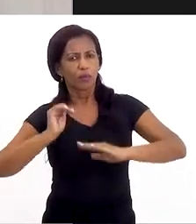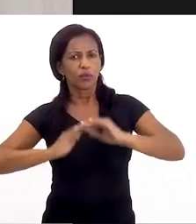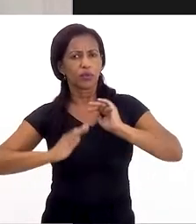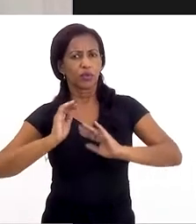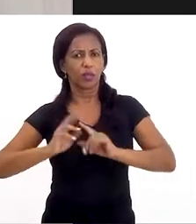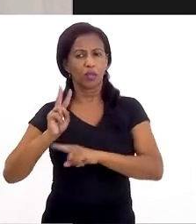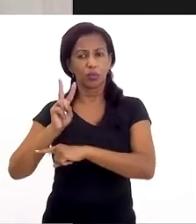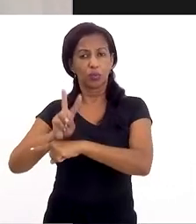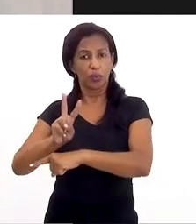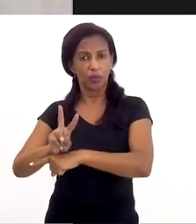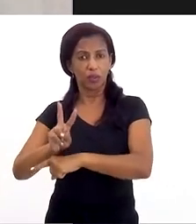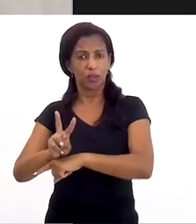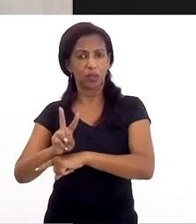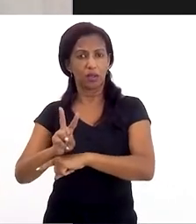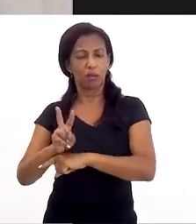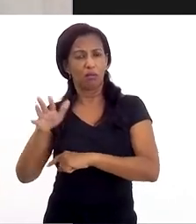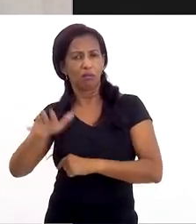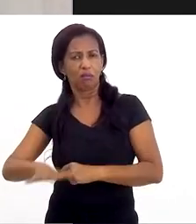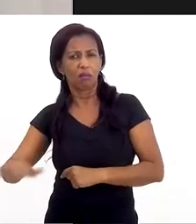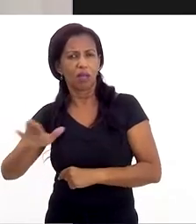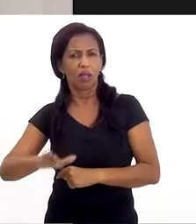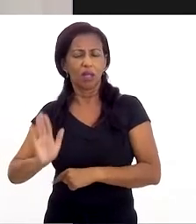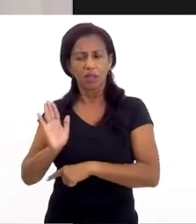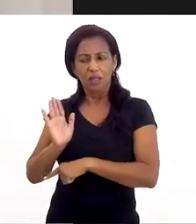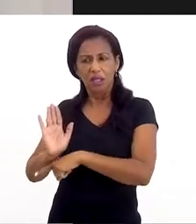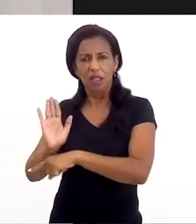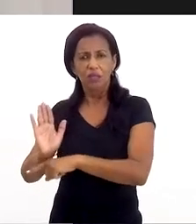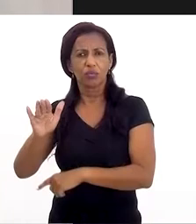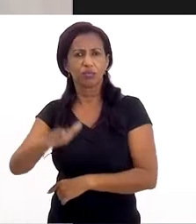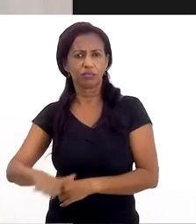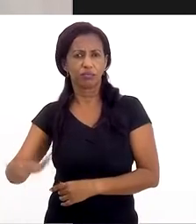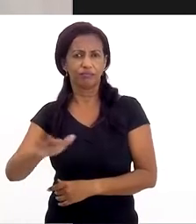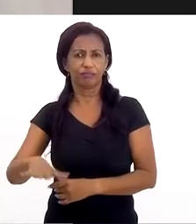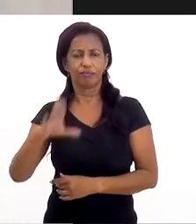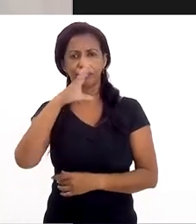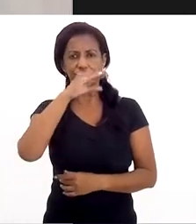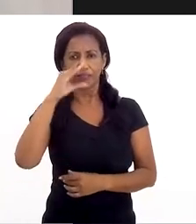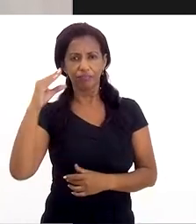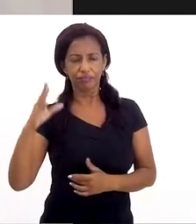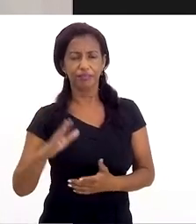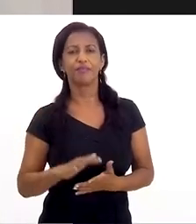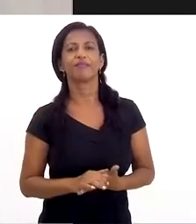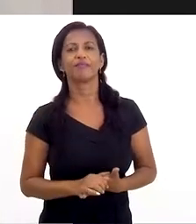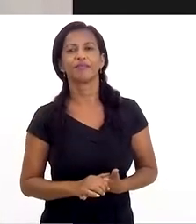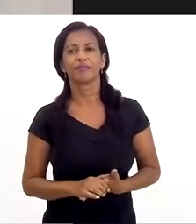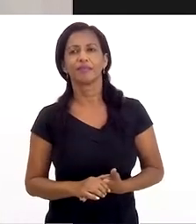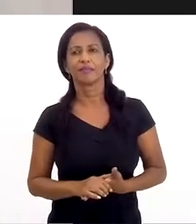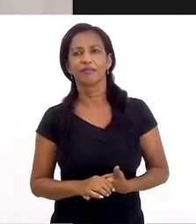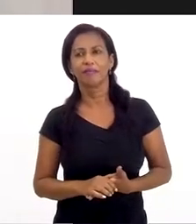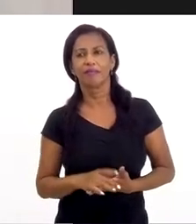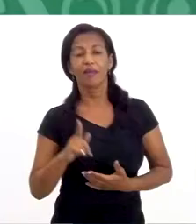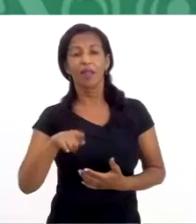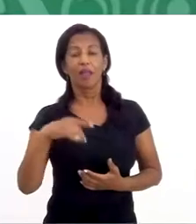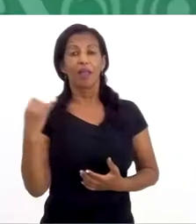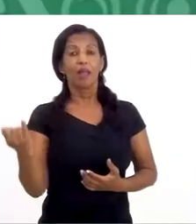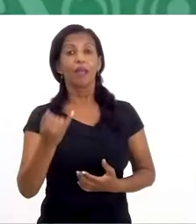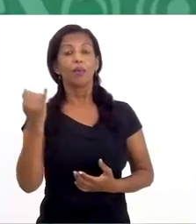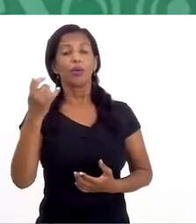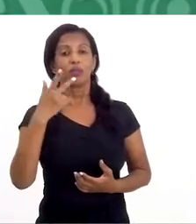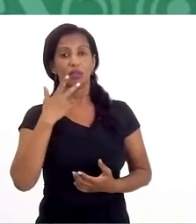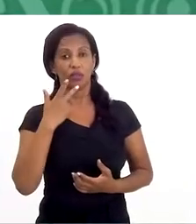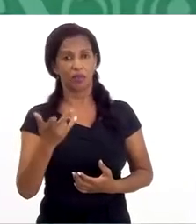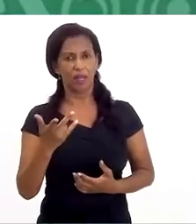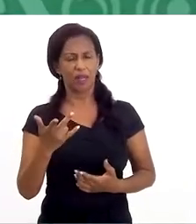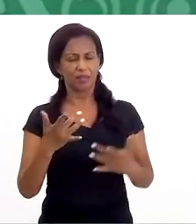profissionais da rede de proteção para que fazem esse atendimento a crianças e adolescentes aqui no estado do Paraná. É importante a gente